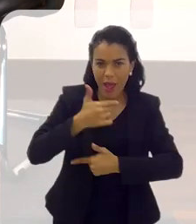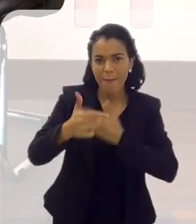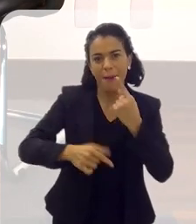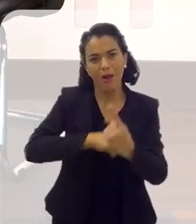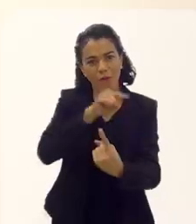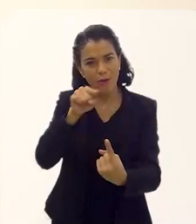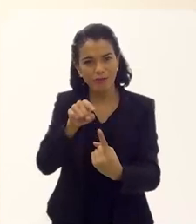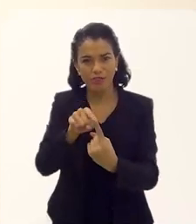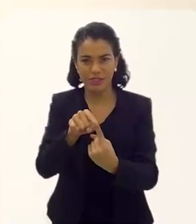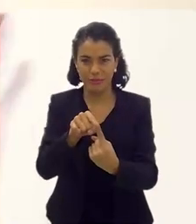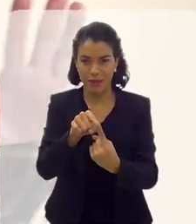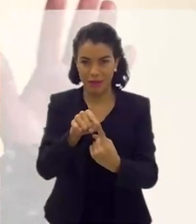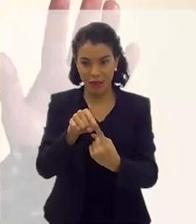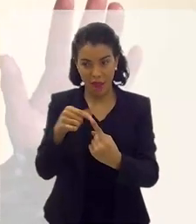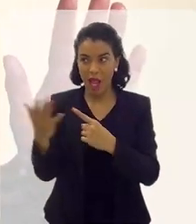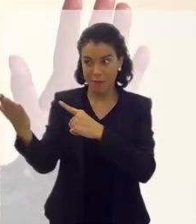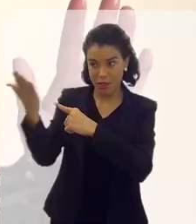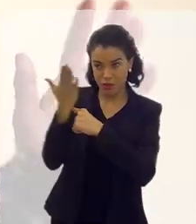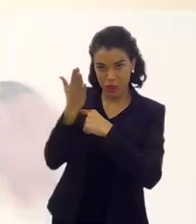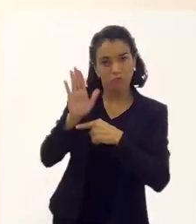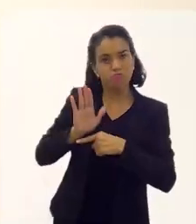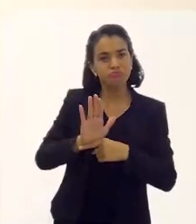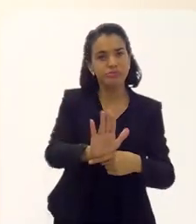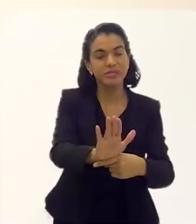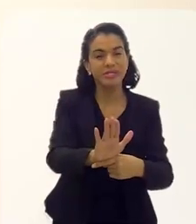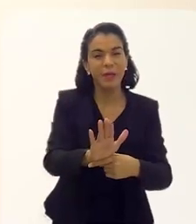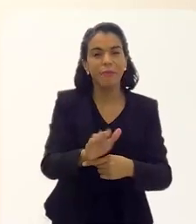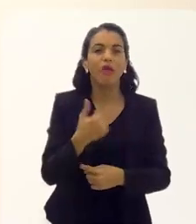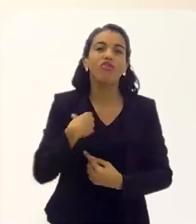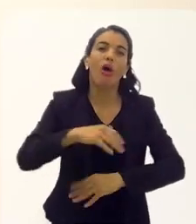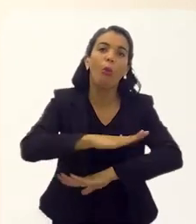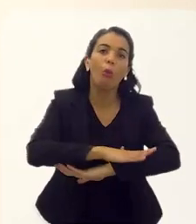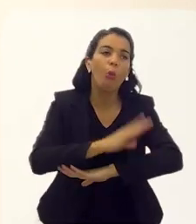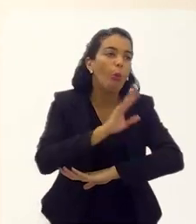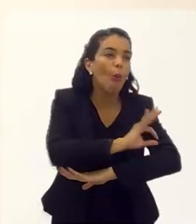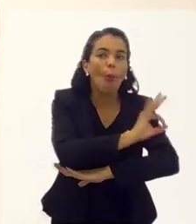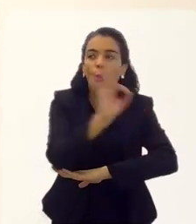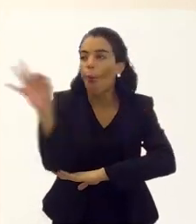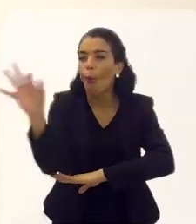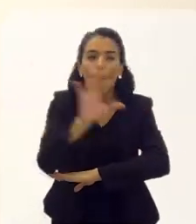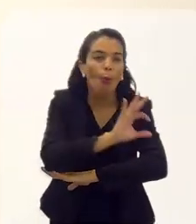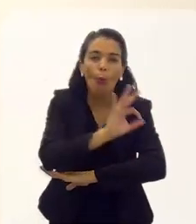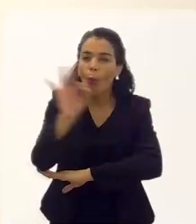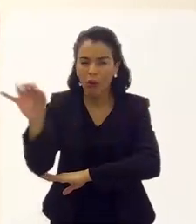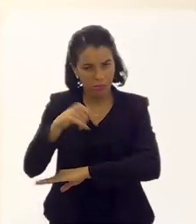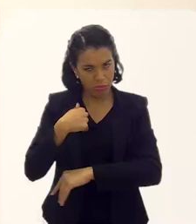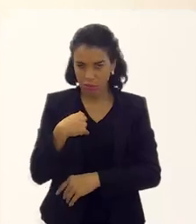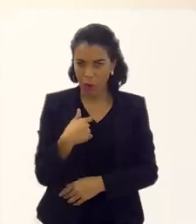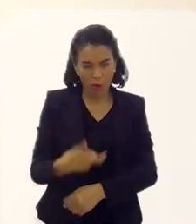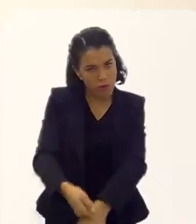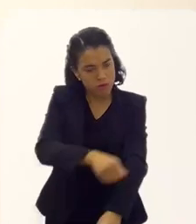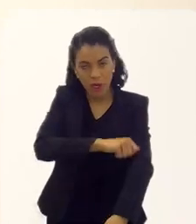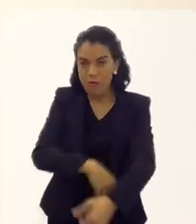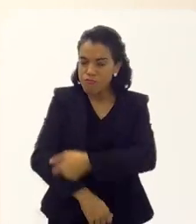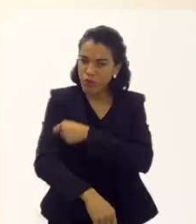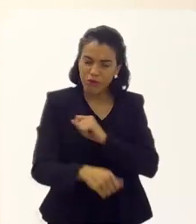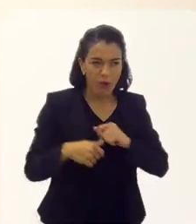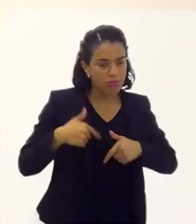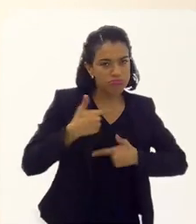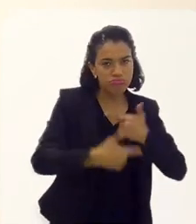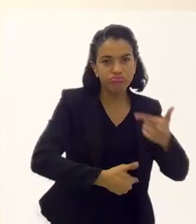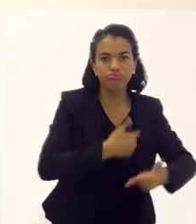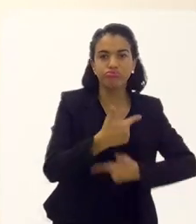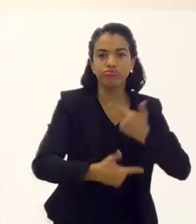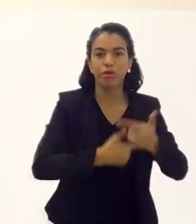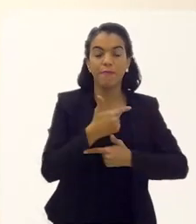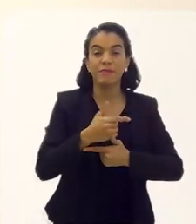onde? Como dizia eu, faça-te por ti que eu te ajudarei. Eu não fico na janela vendo a banda passar, igual a Carolina. Eu vou à luta. E